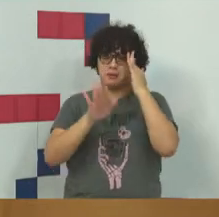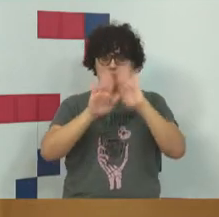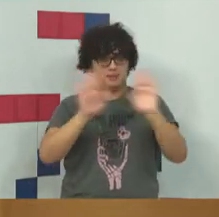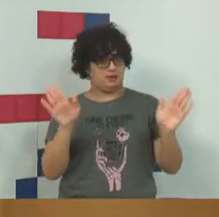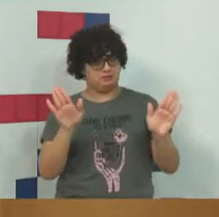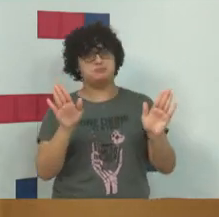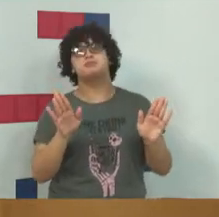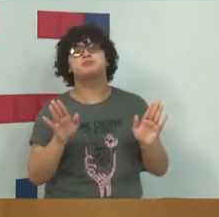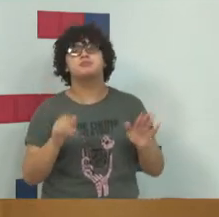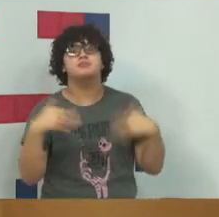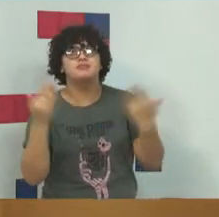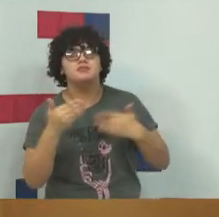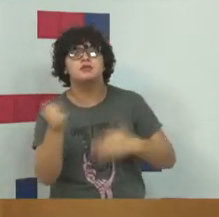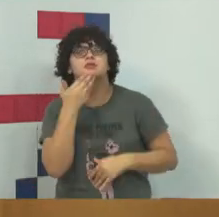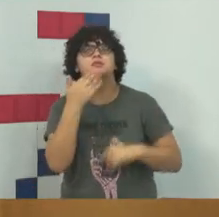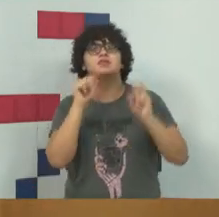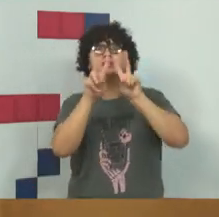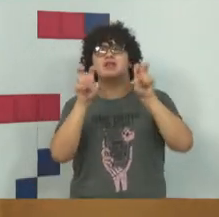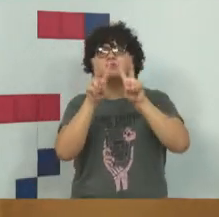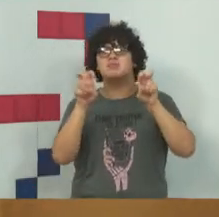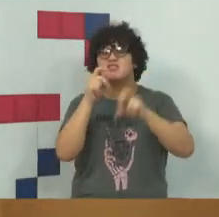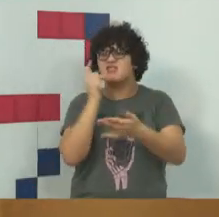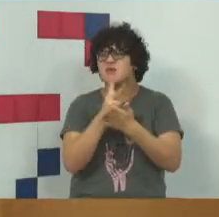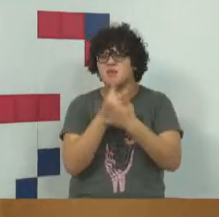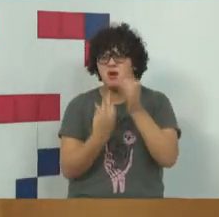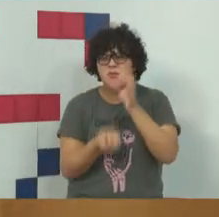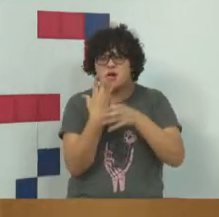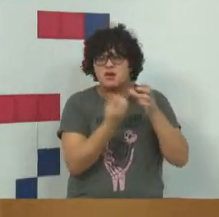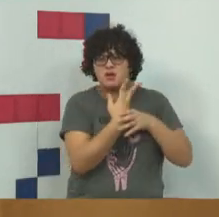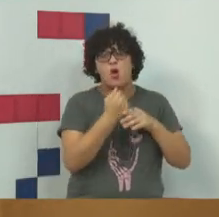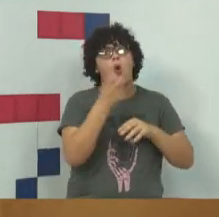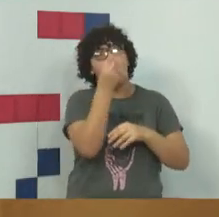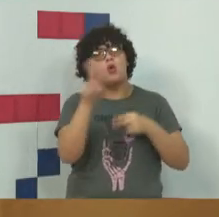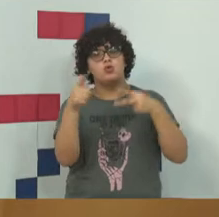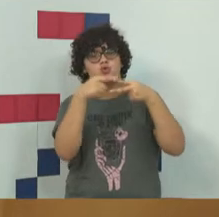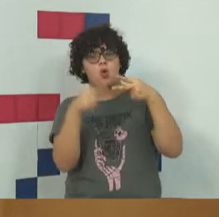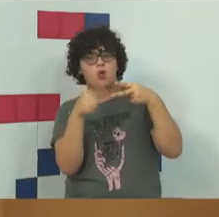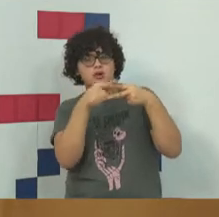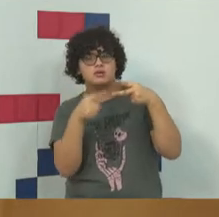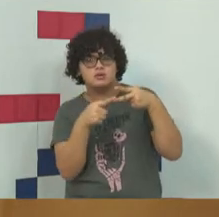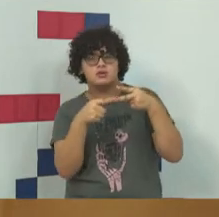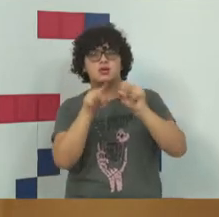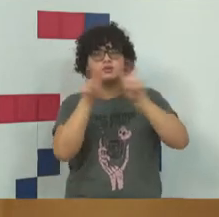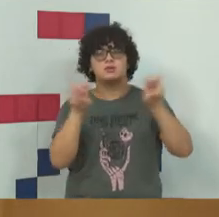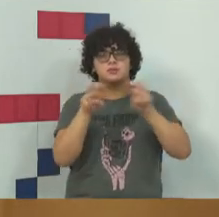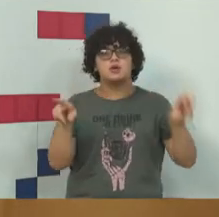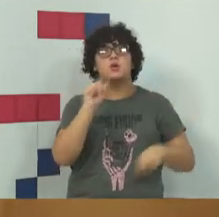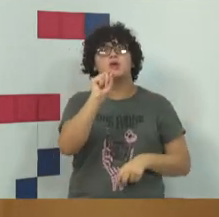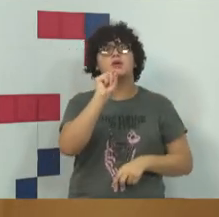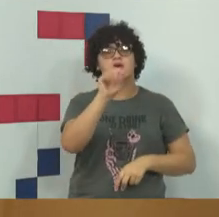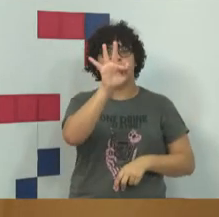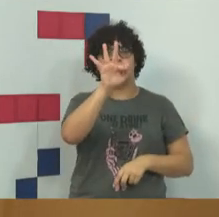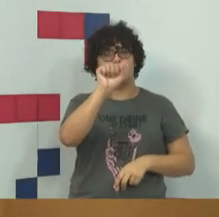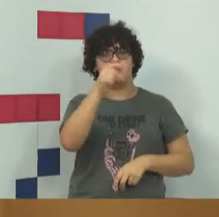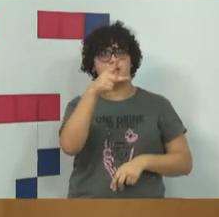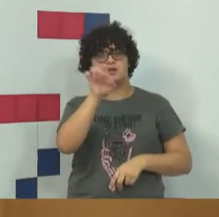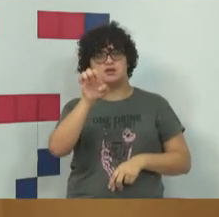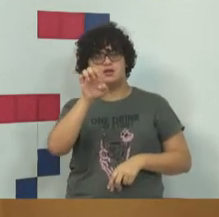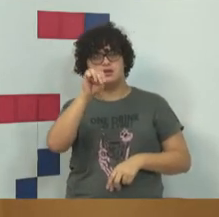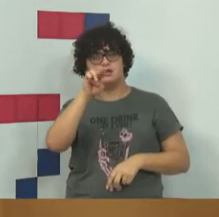um tema que é recorrente ou dois temas que são recorrentes são fake news